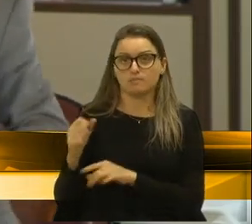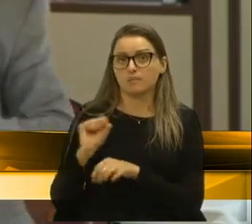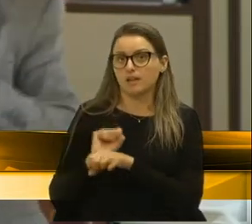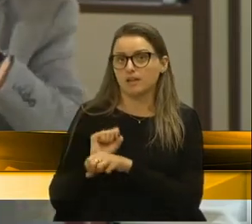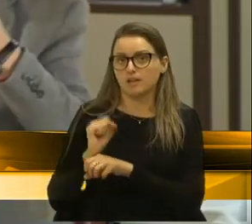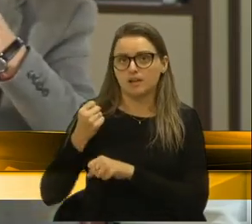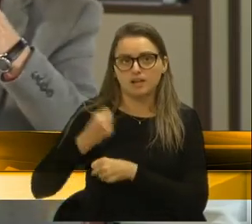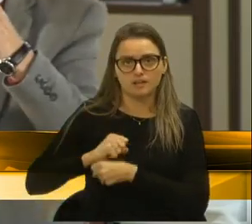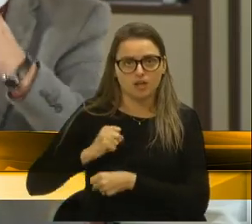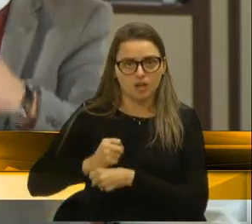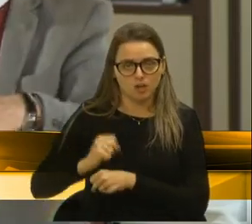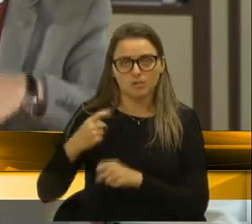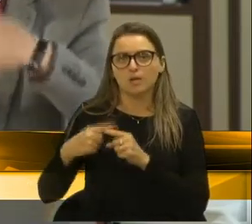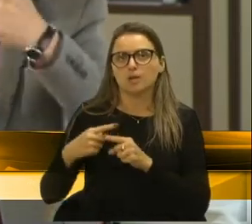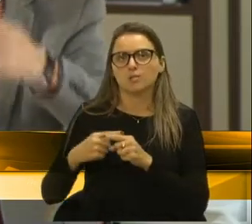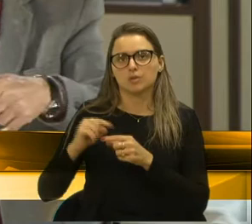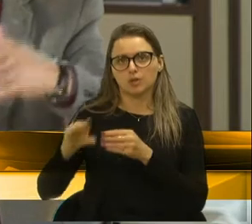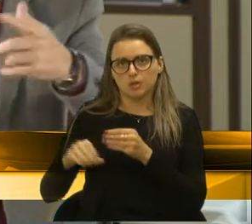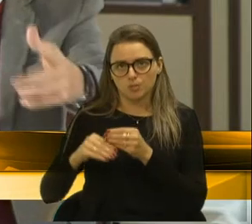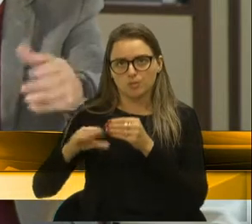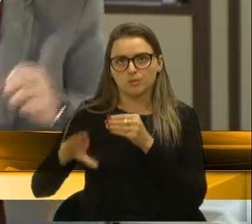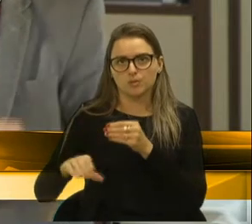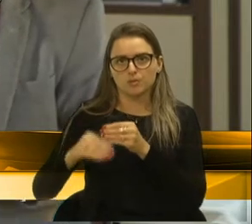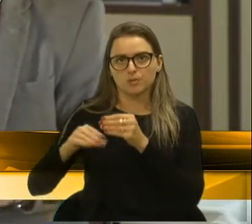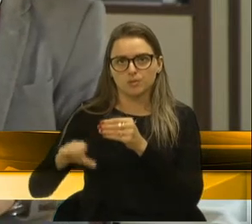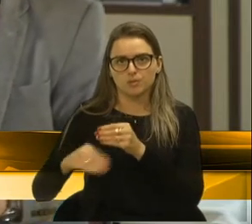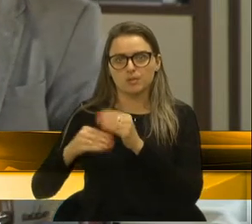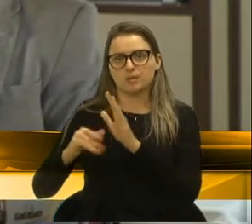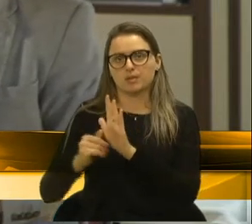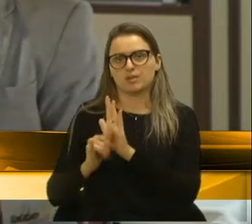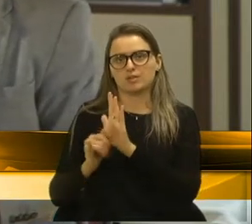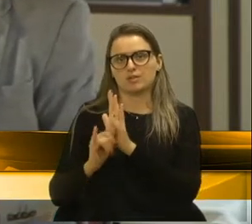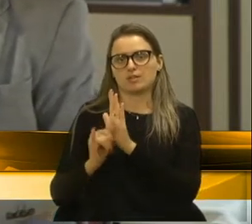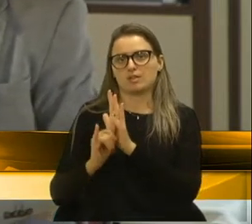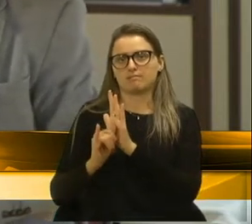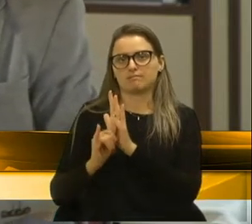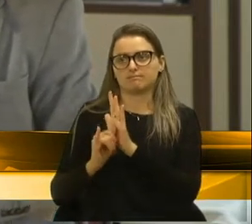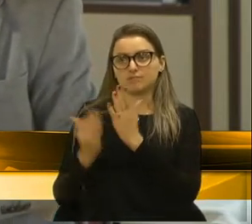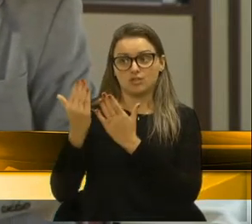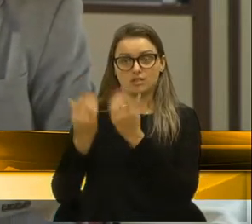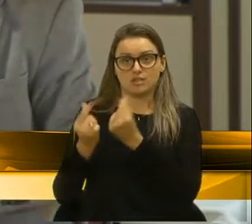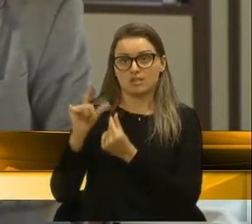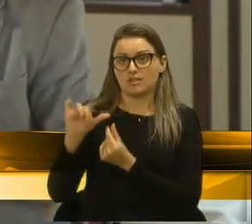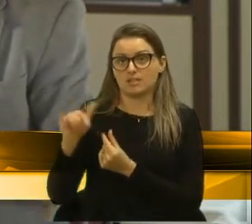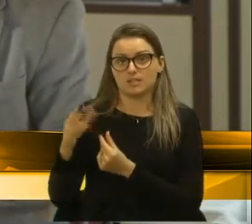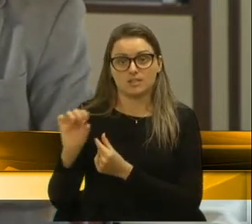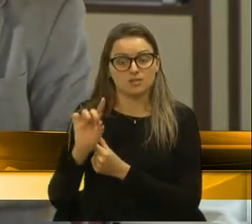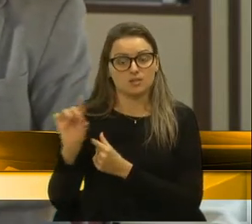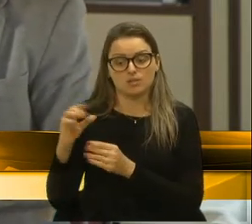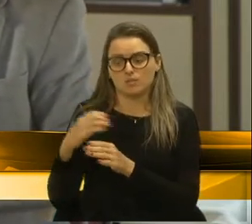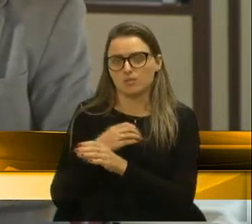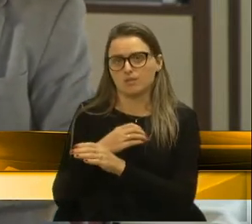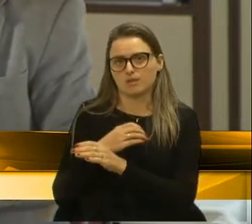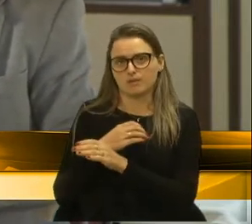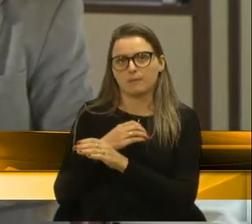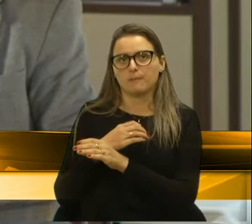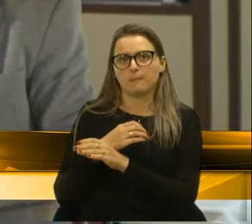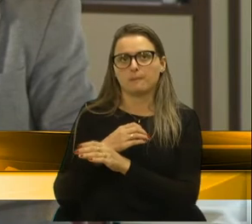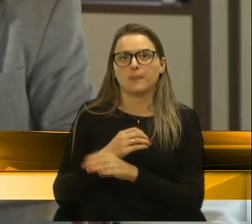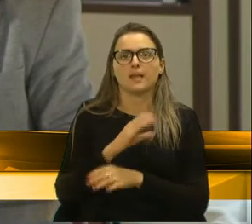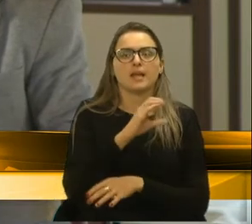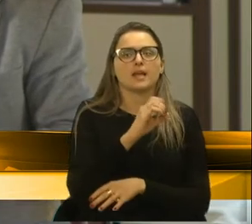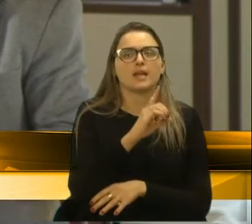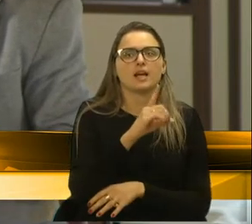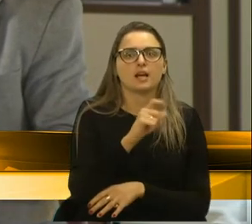Porque foi aditivo e aditivo e a obra não está concluída. Então, o que houve é que a Codeca hoje